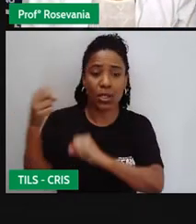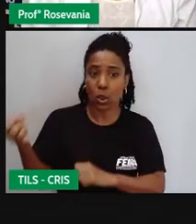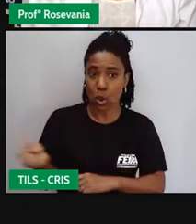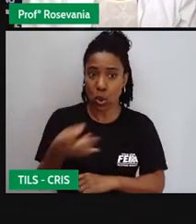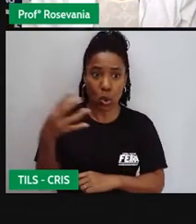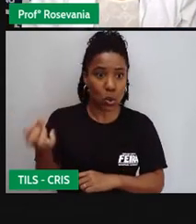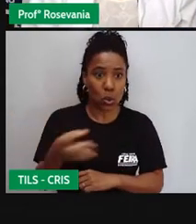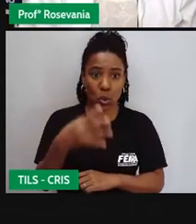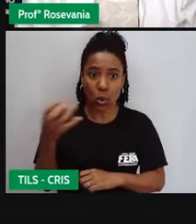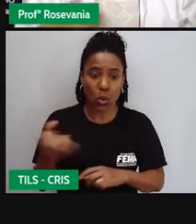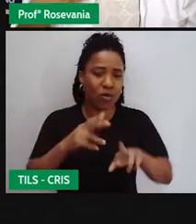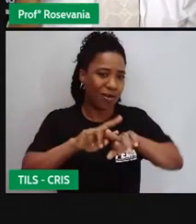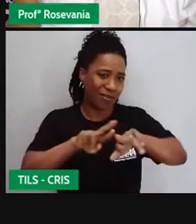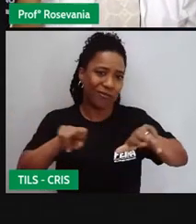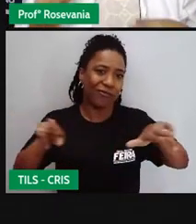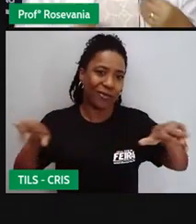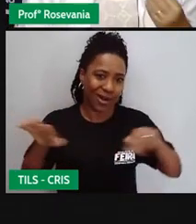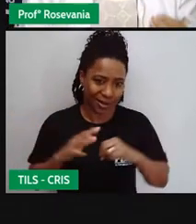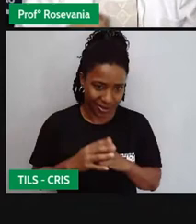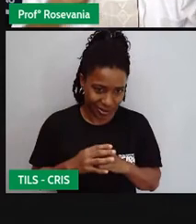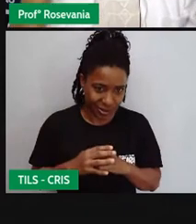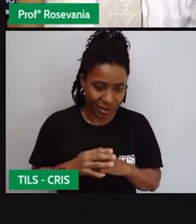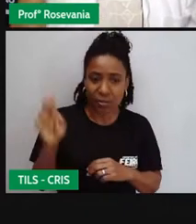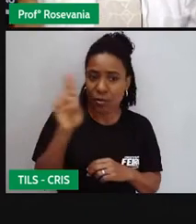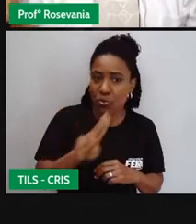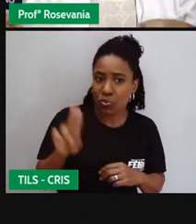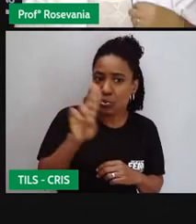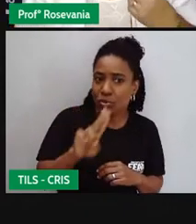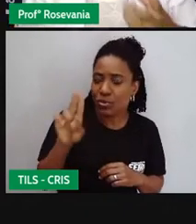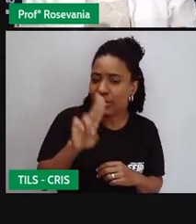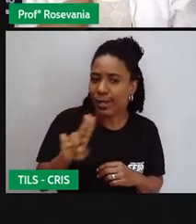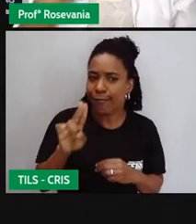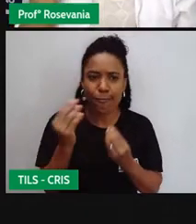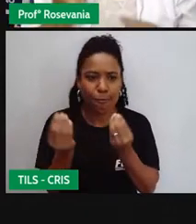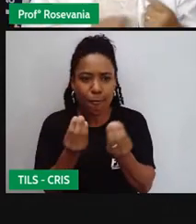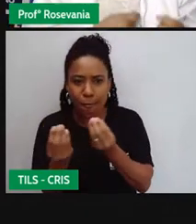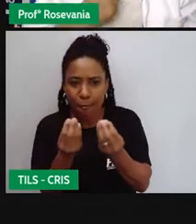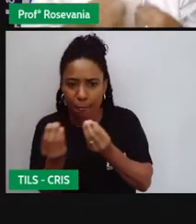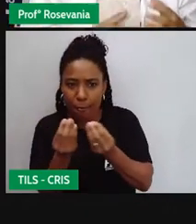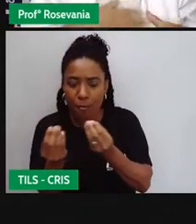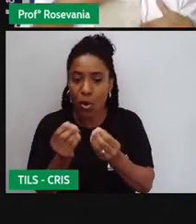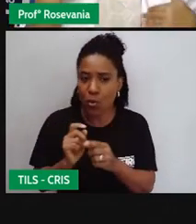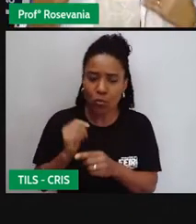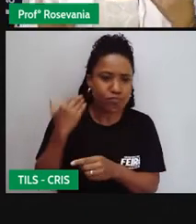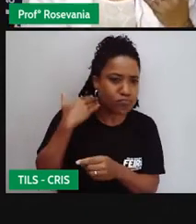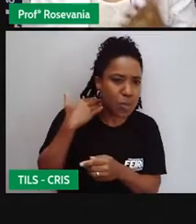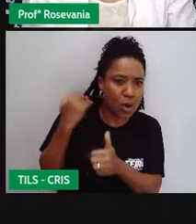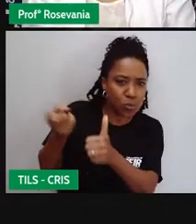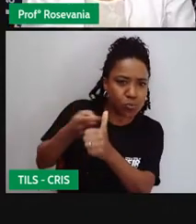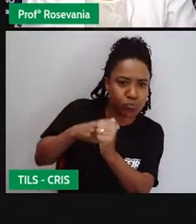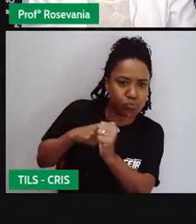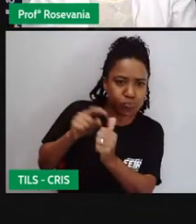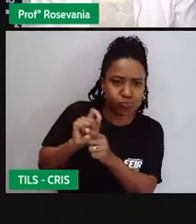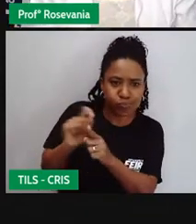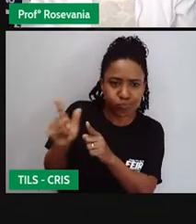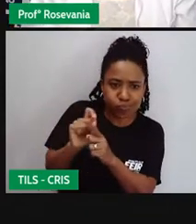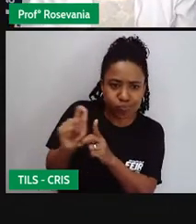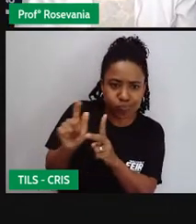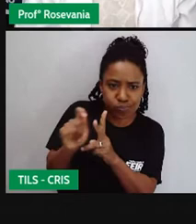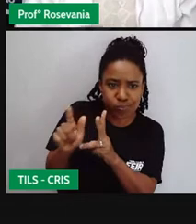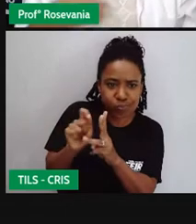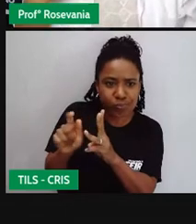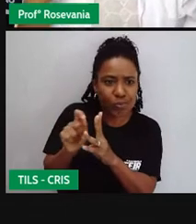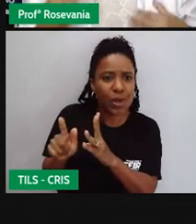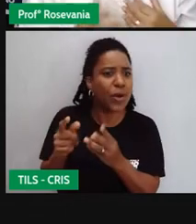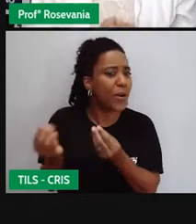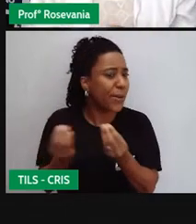né? Na minha produção ali? Onde é que eu posso comprar? Quais são os financiamentos ali que eu posso ter para comprar essas máquinas?